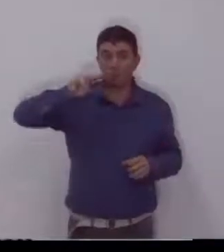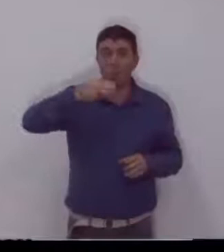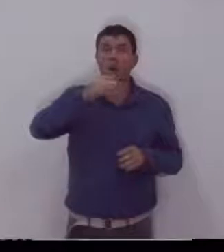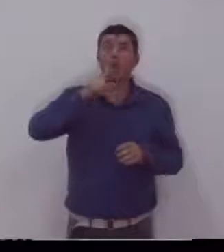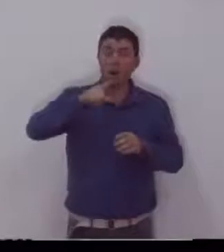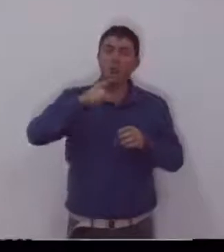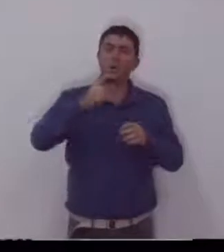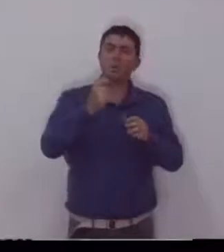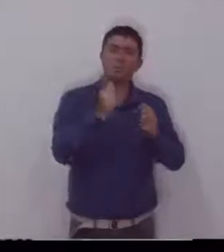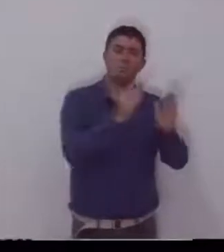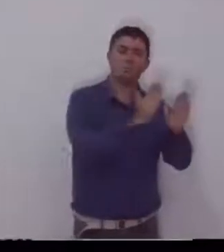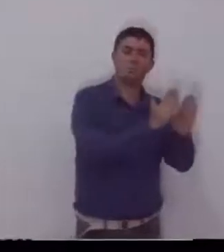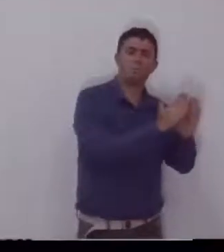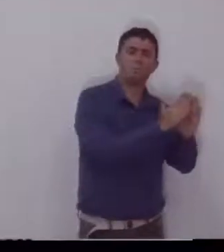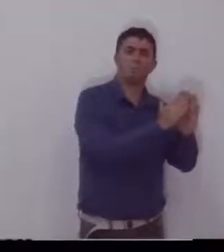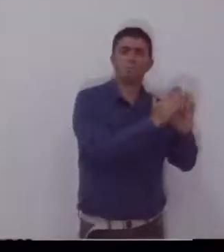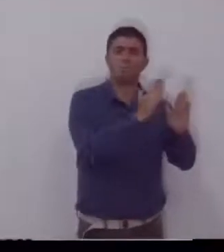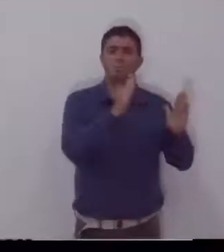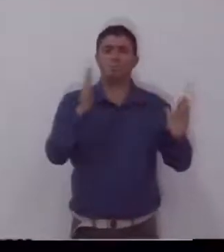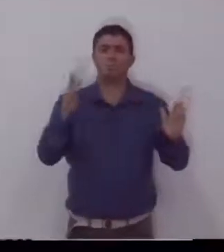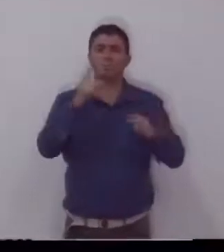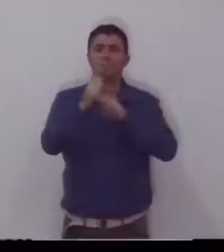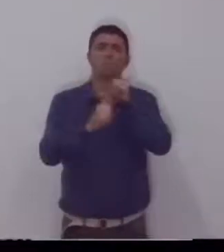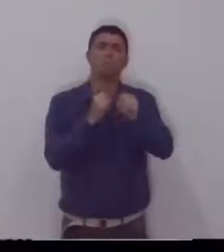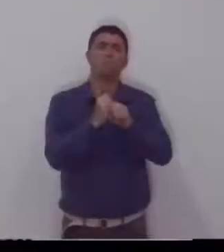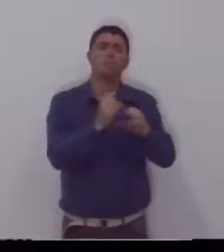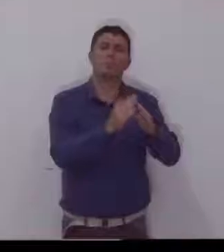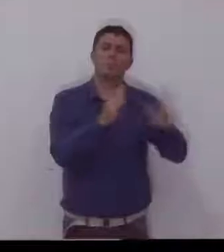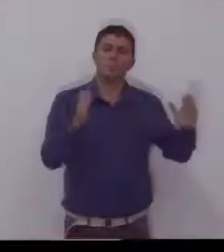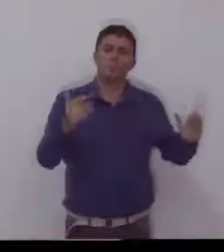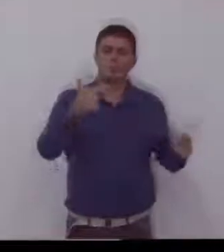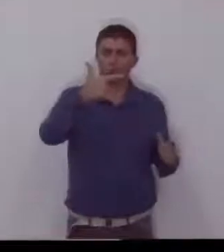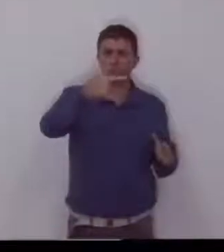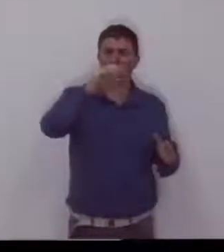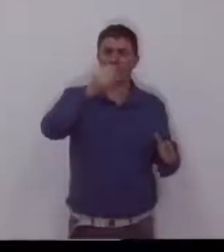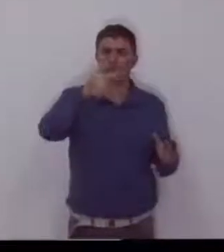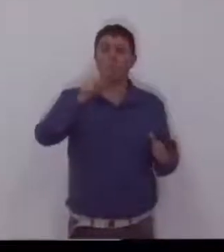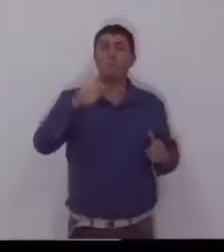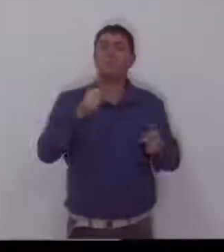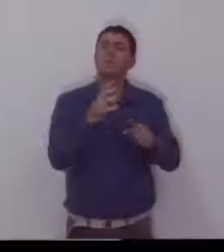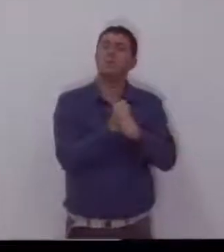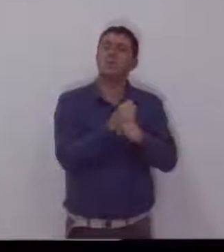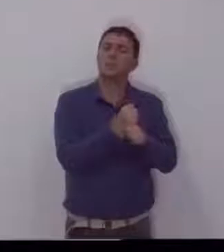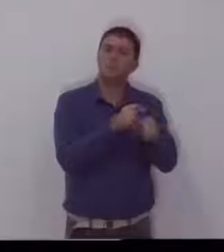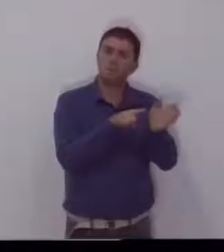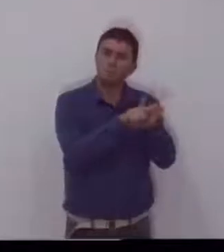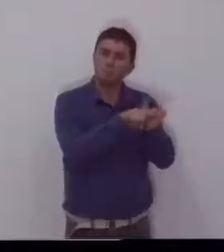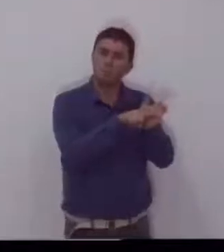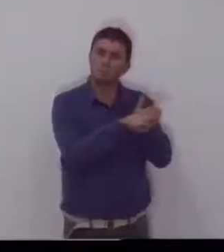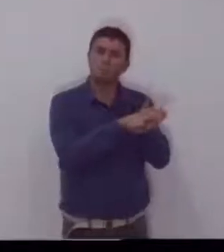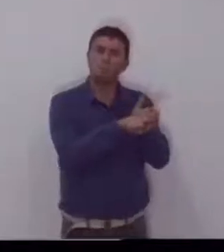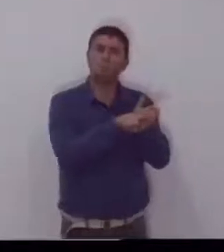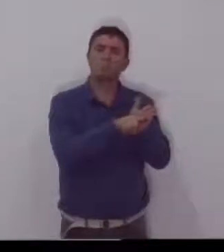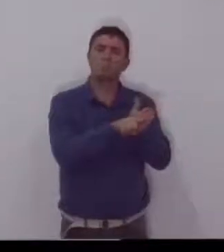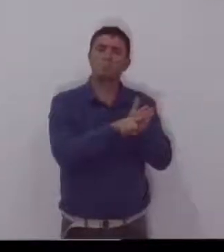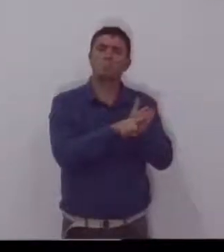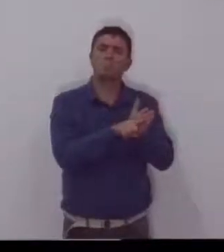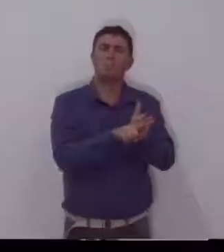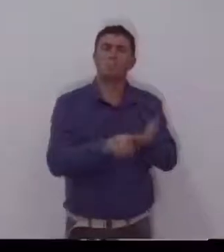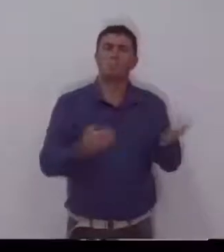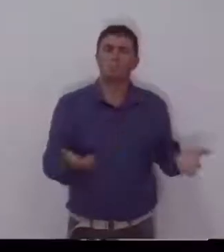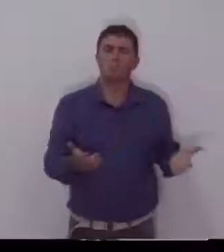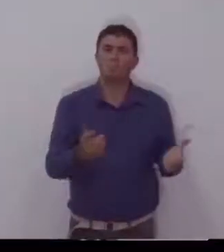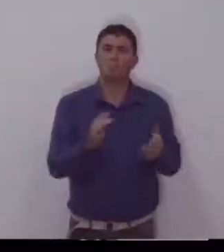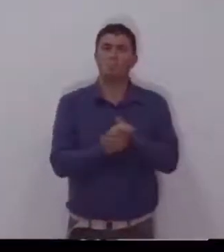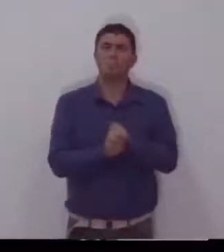trabalho é prestado conta, tem todos os conselhos que acompanham essa prestação de contas, e